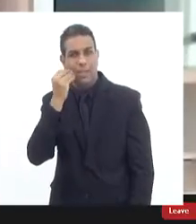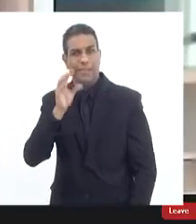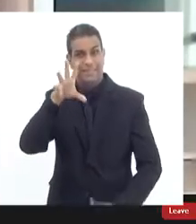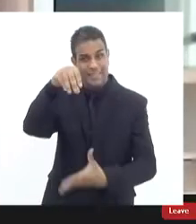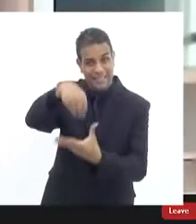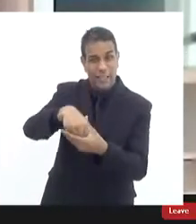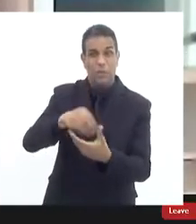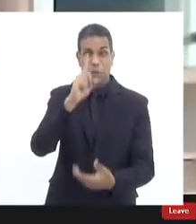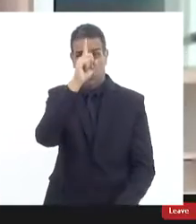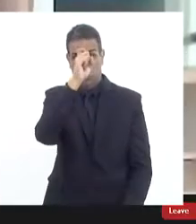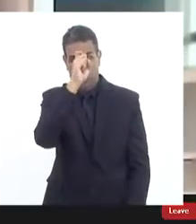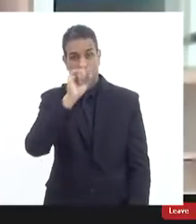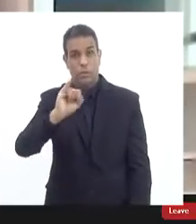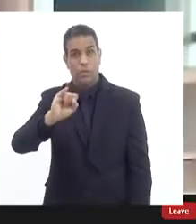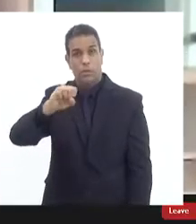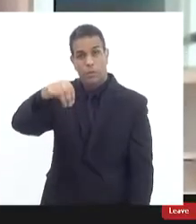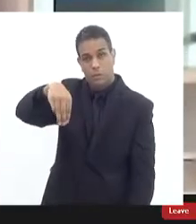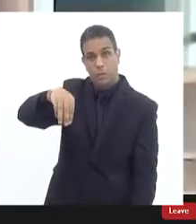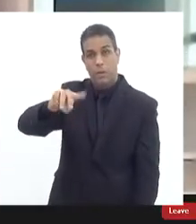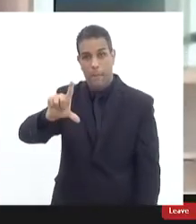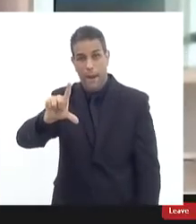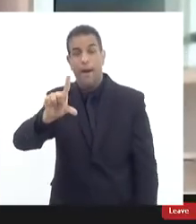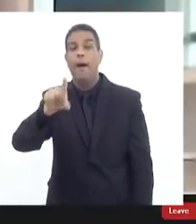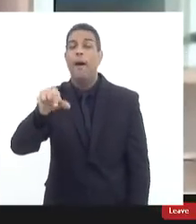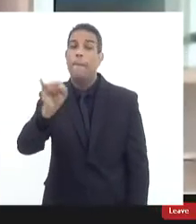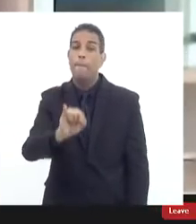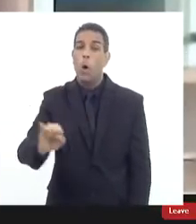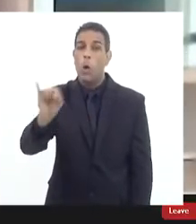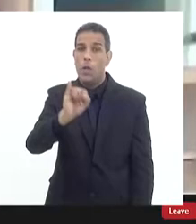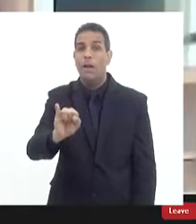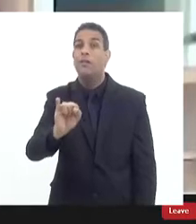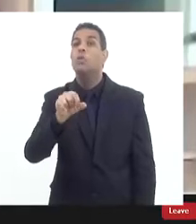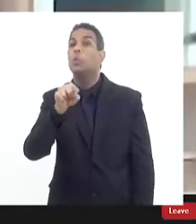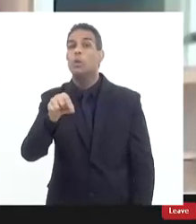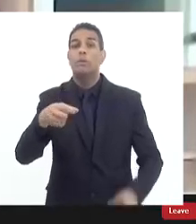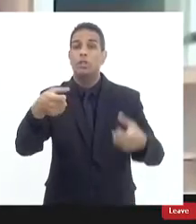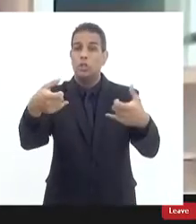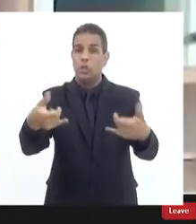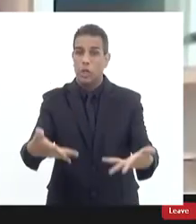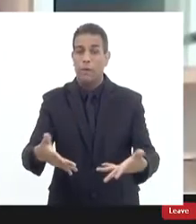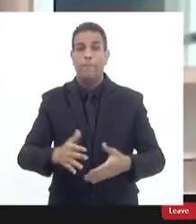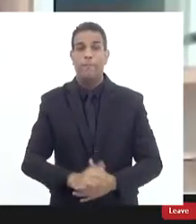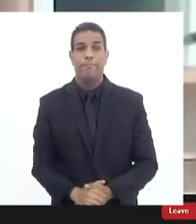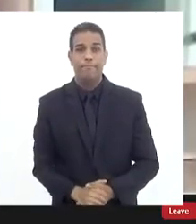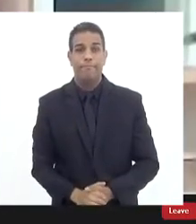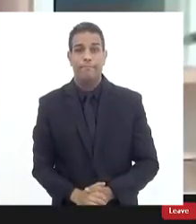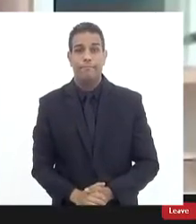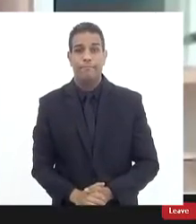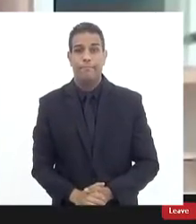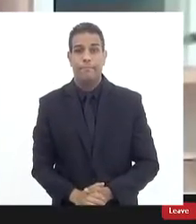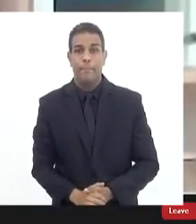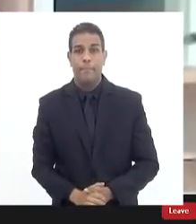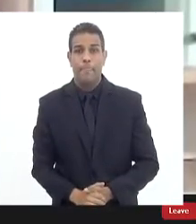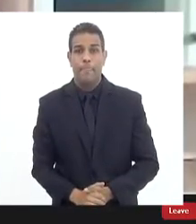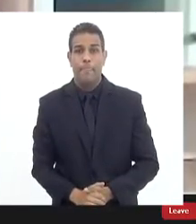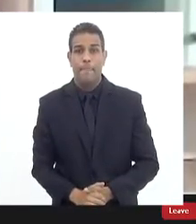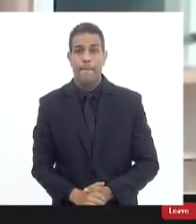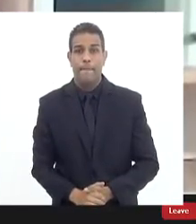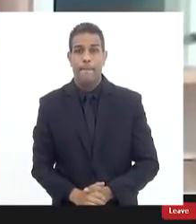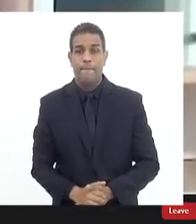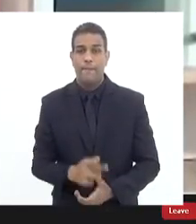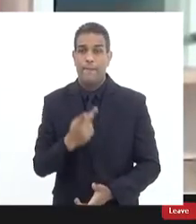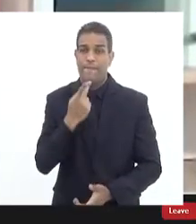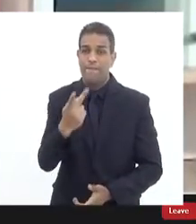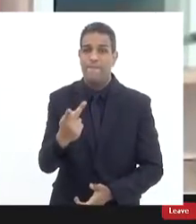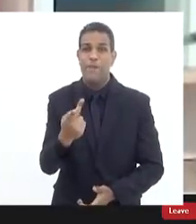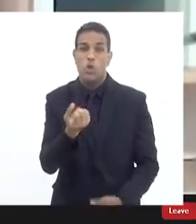e uma questão que me parece importante registrar deputada é que foram feitos vou falar aqui o número